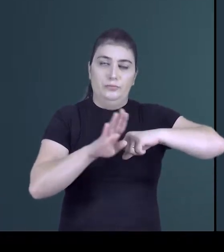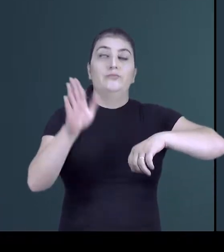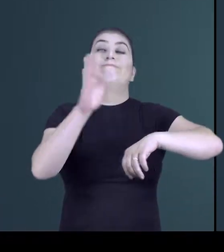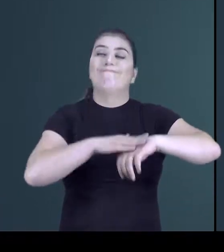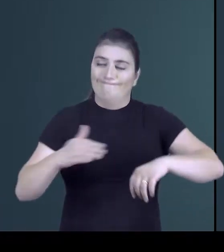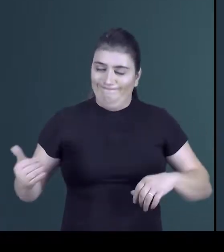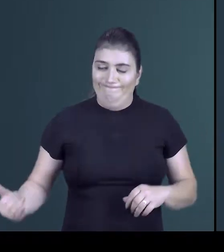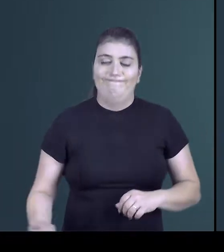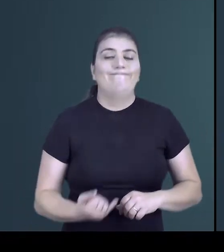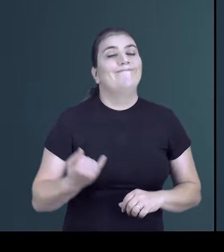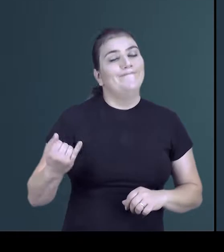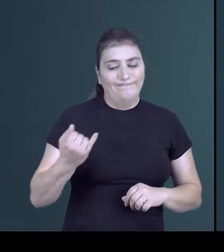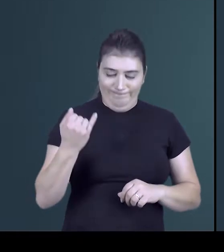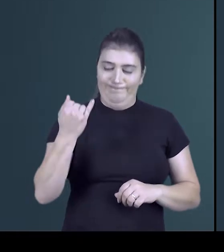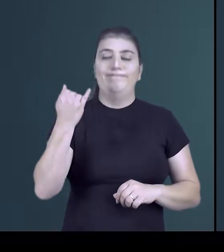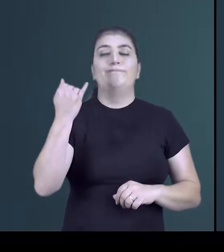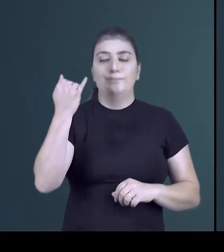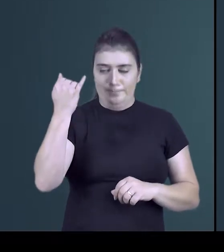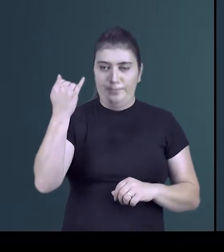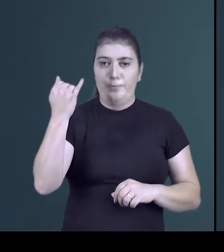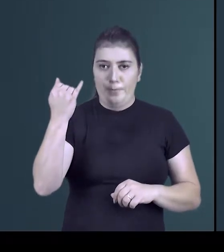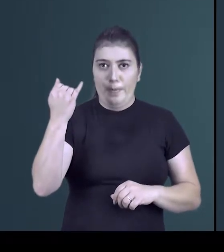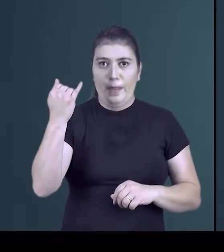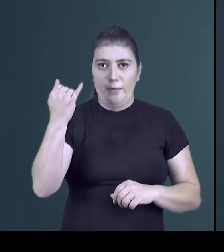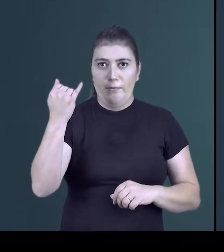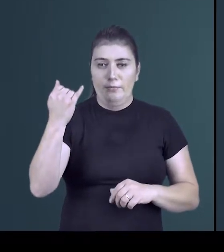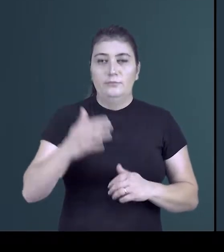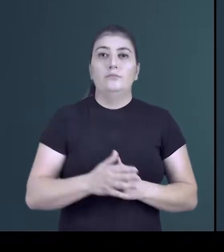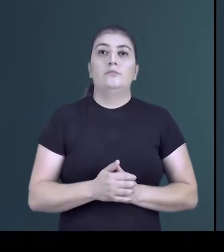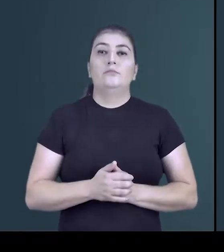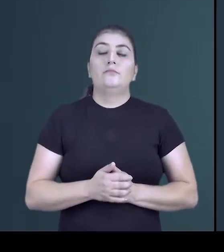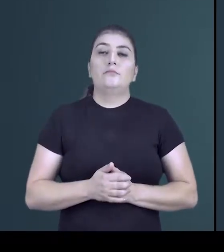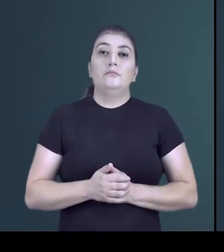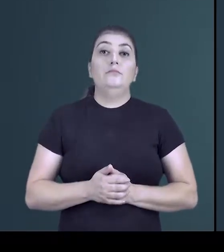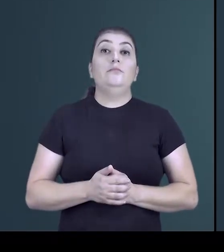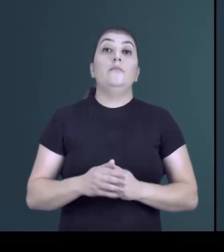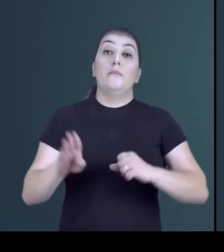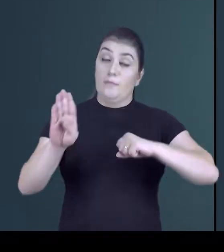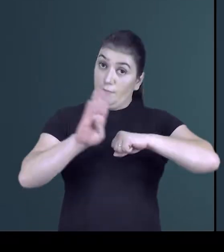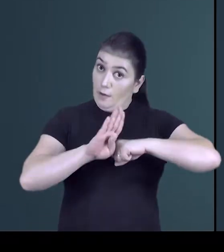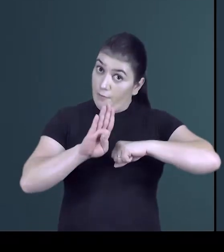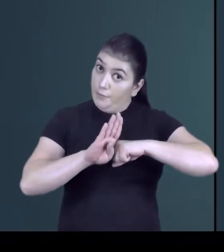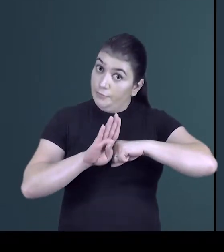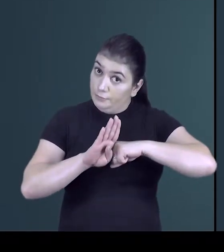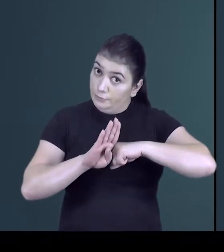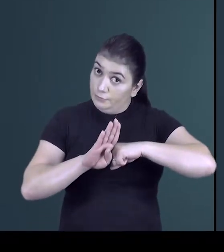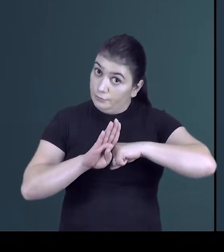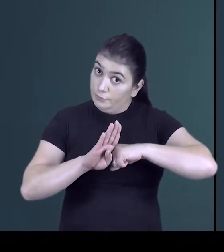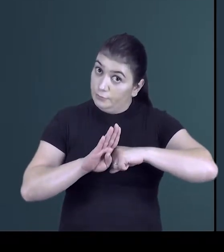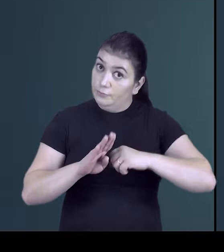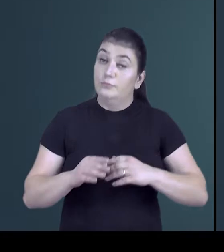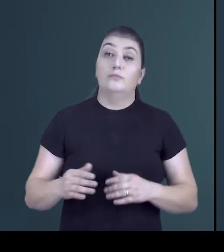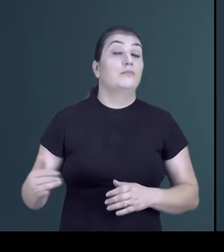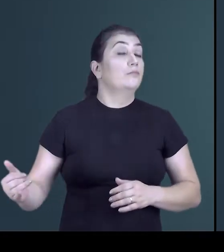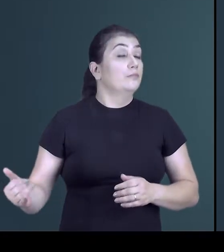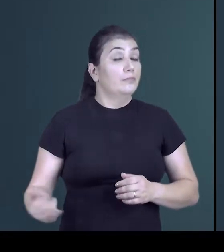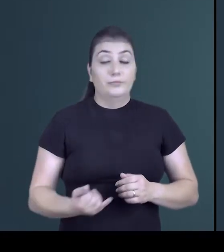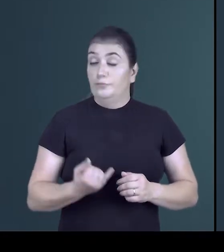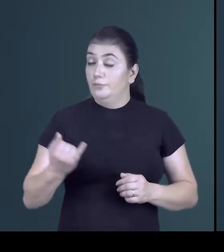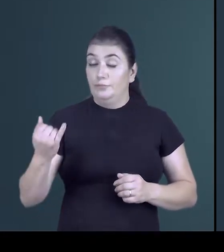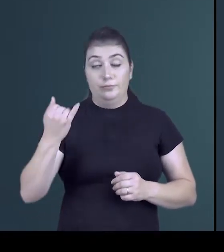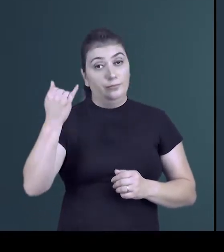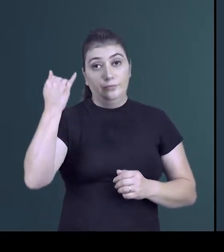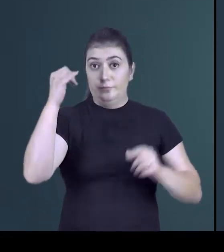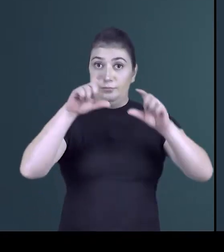parte mais importante. É o núcleo dessa estrutura. O substantivo, sendo o elemento mais